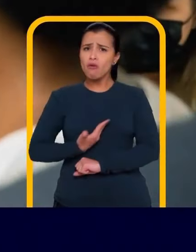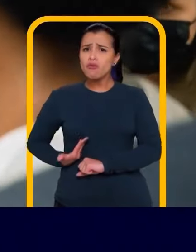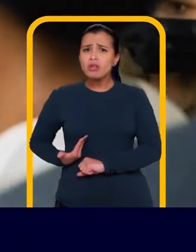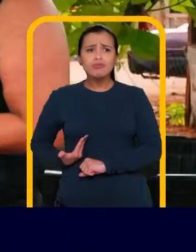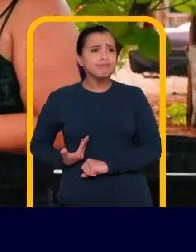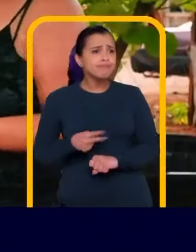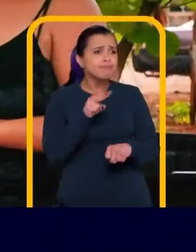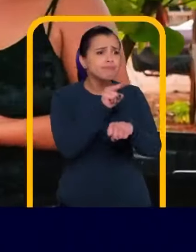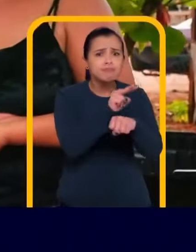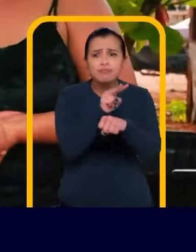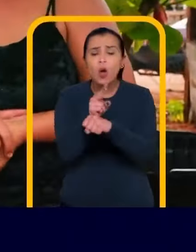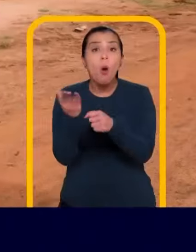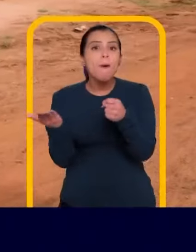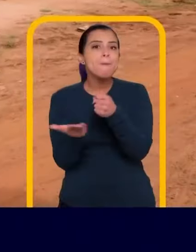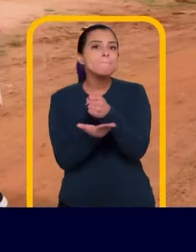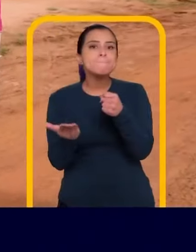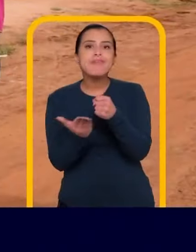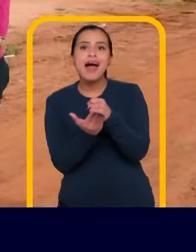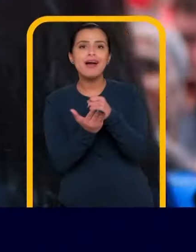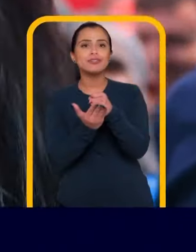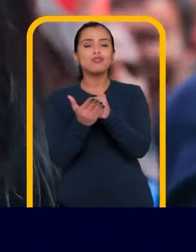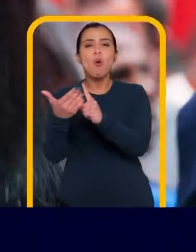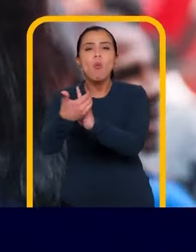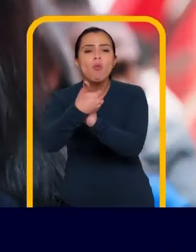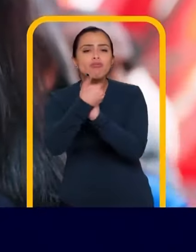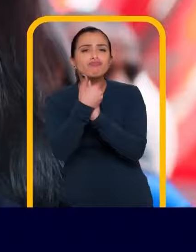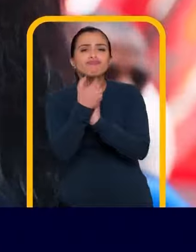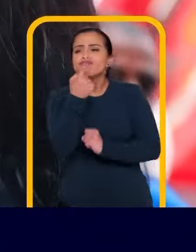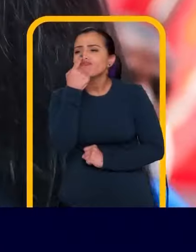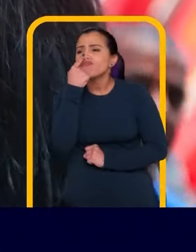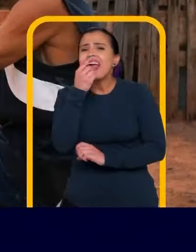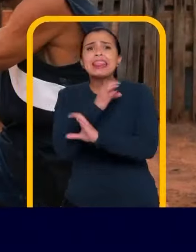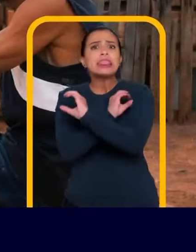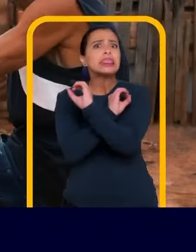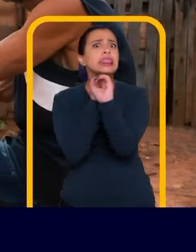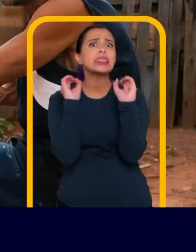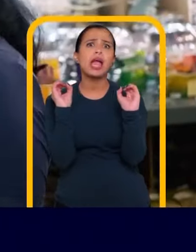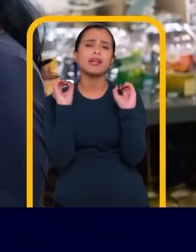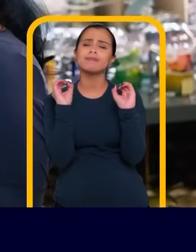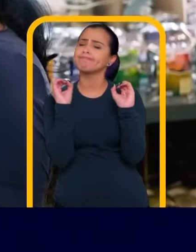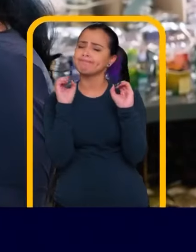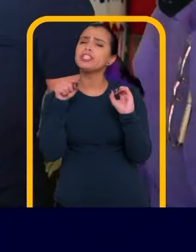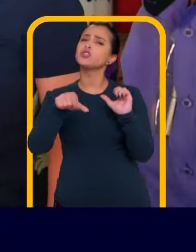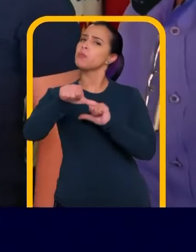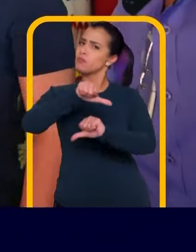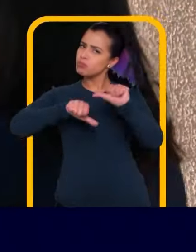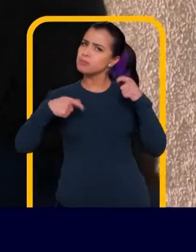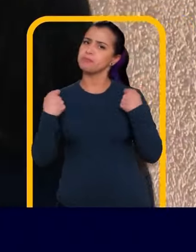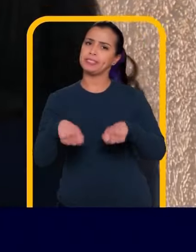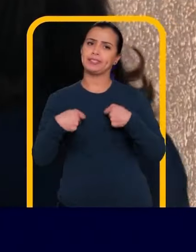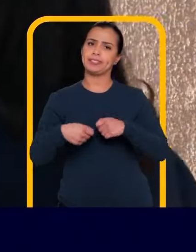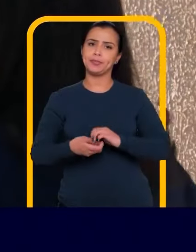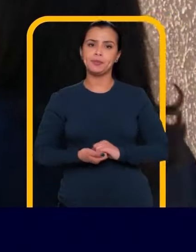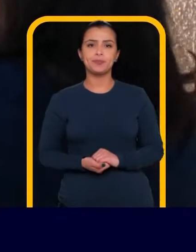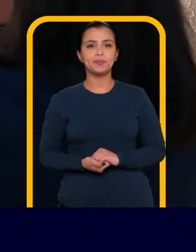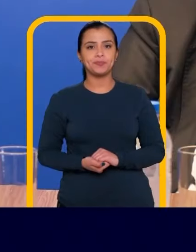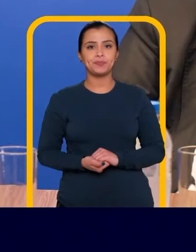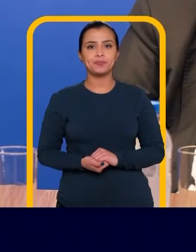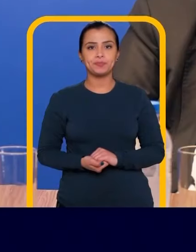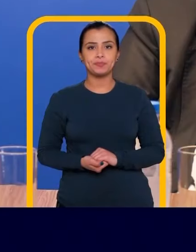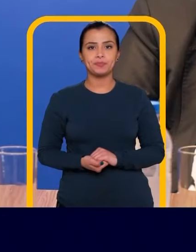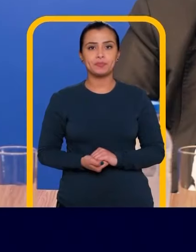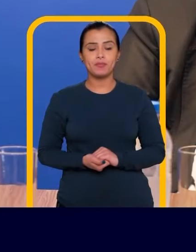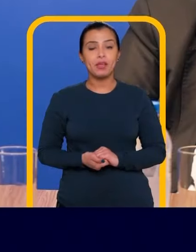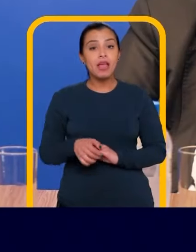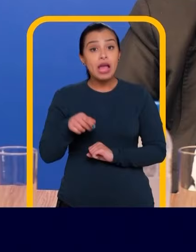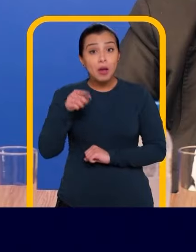cuida Não cuida do mínimo Que não proteja, não acolha Que não tem afeto pelas pessoas É isso que nós precisamos dar Este